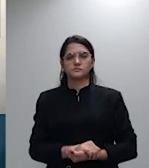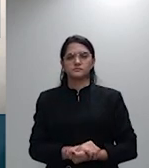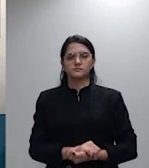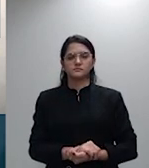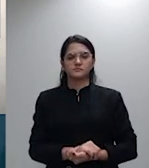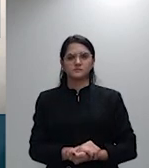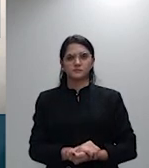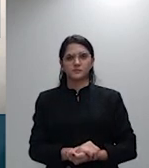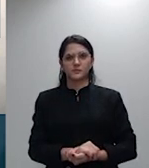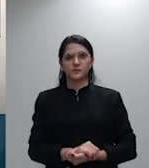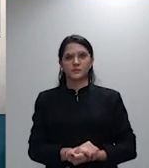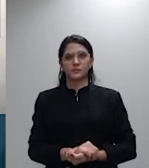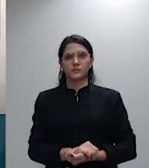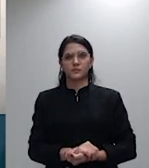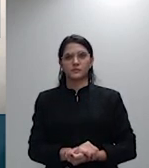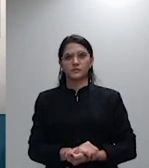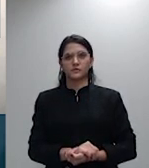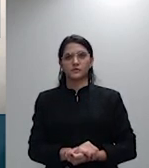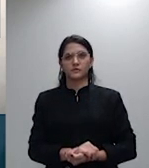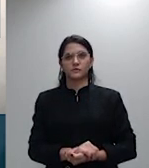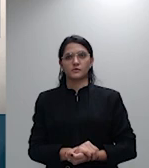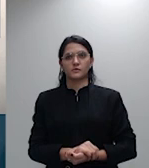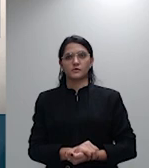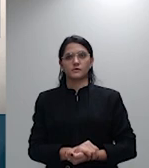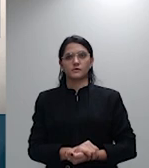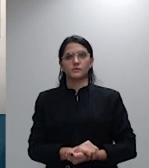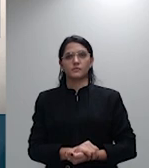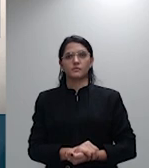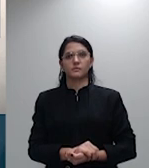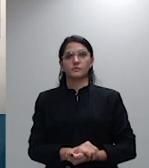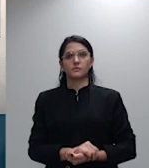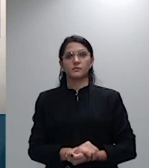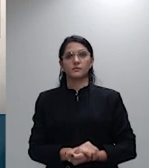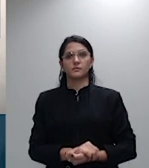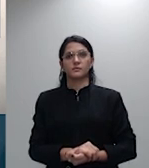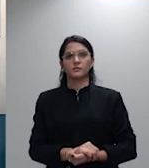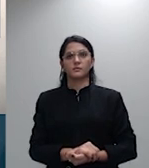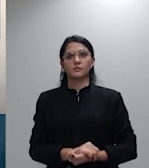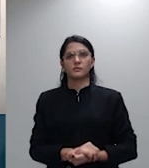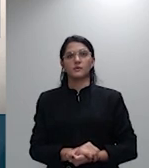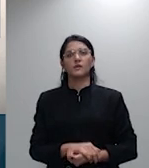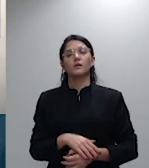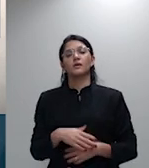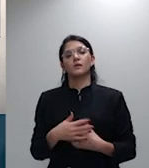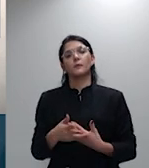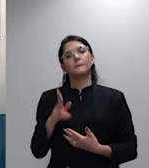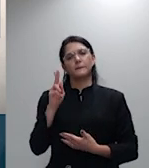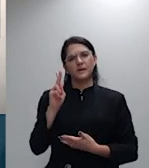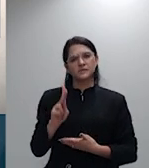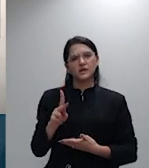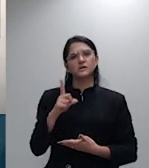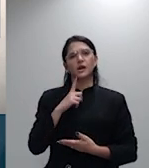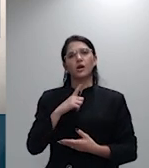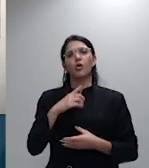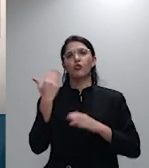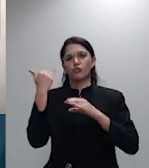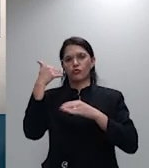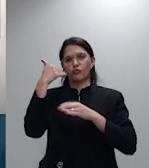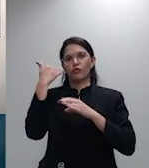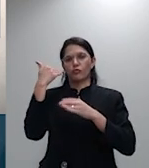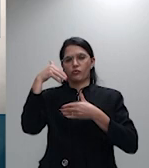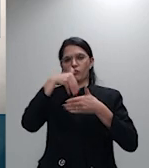presidente eu fiz distribuir o voto aos colegas esse esse caso nós começamos o julgamento